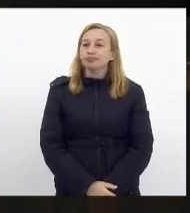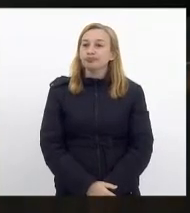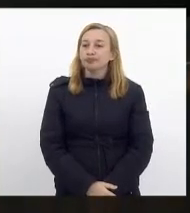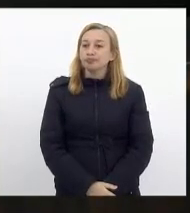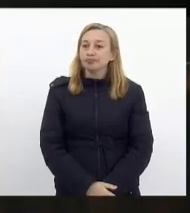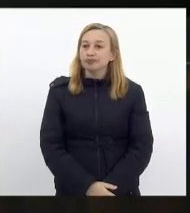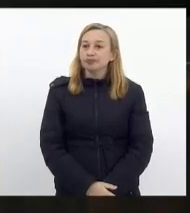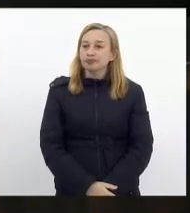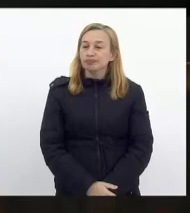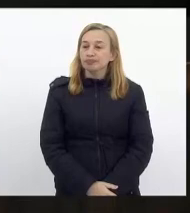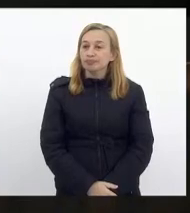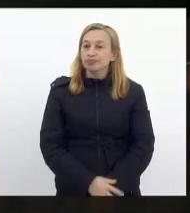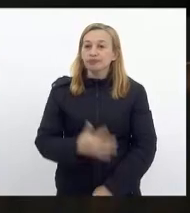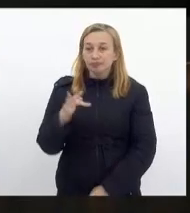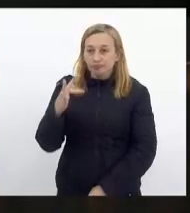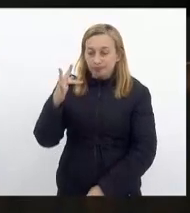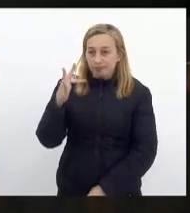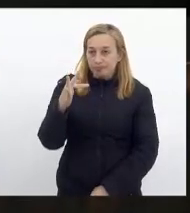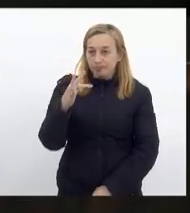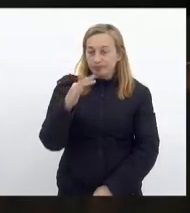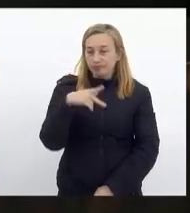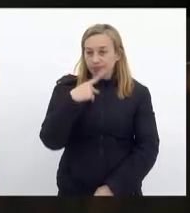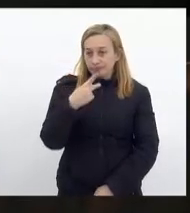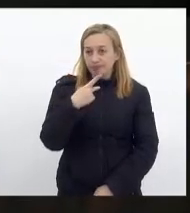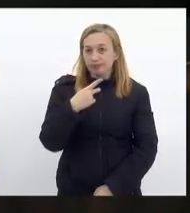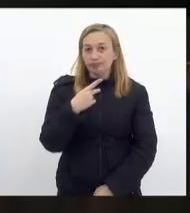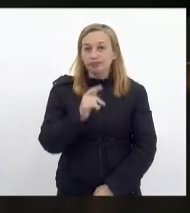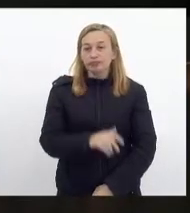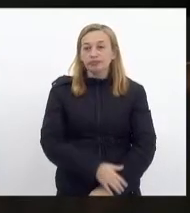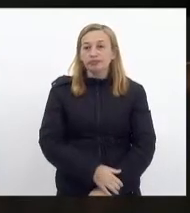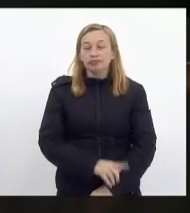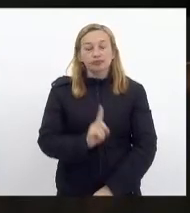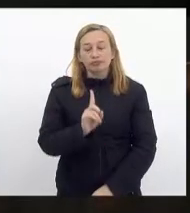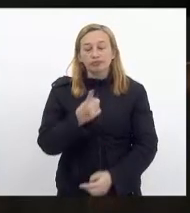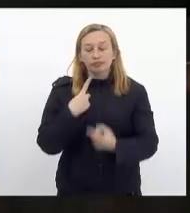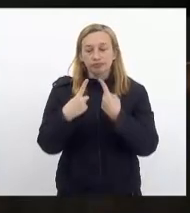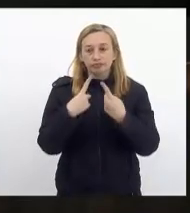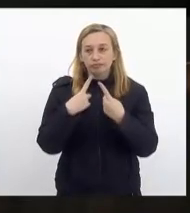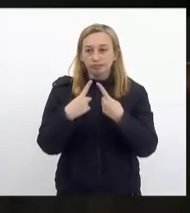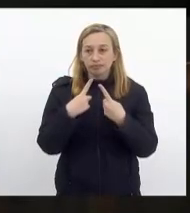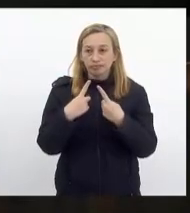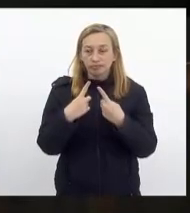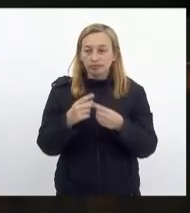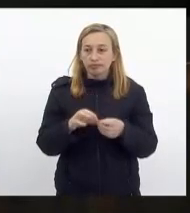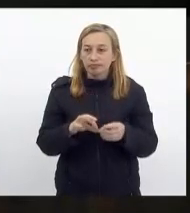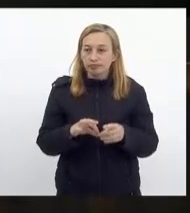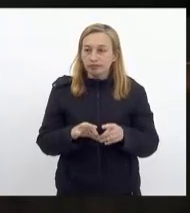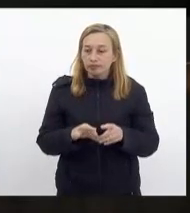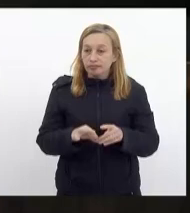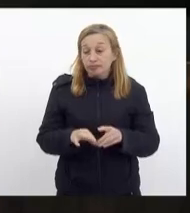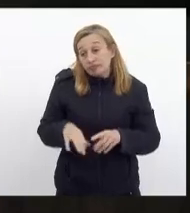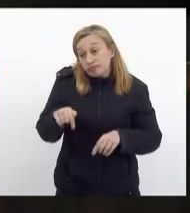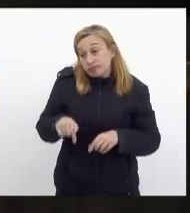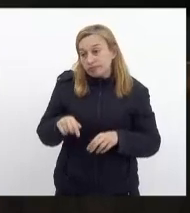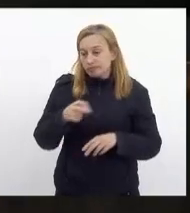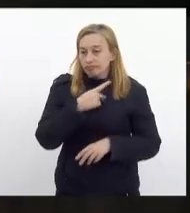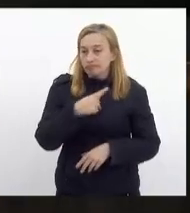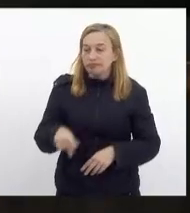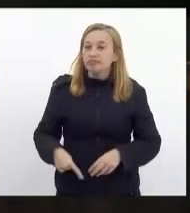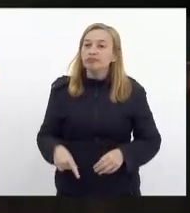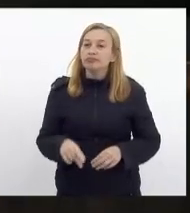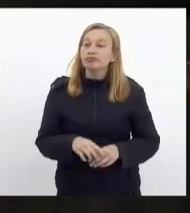Só vou fazer um breve relato, não discutirei, pois está aqui na presidência.